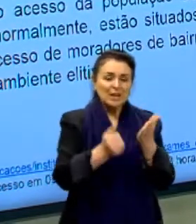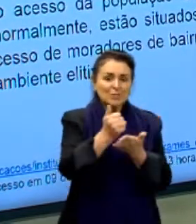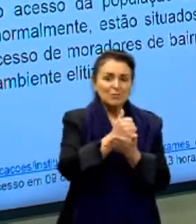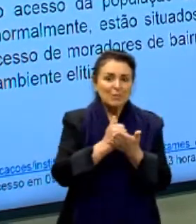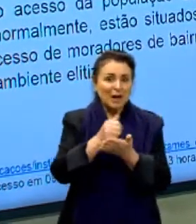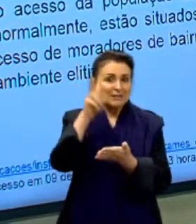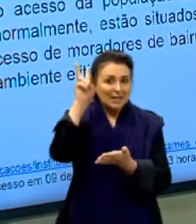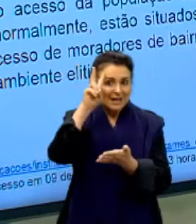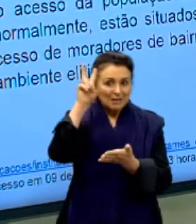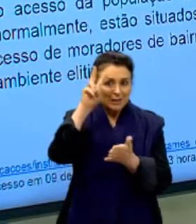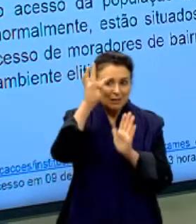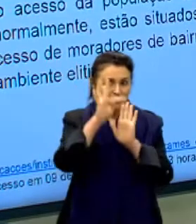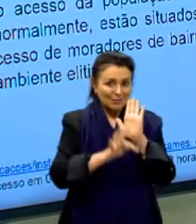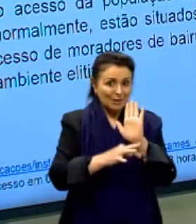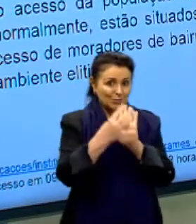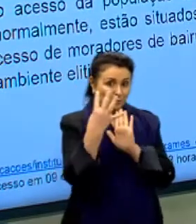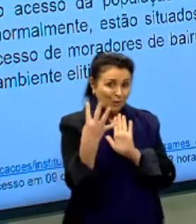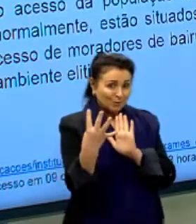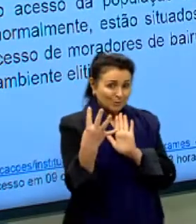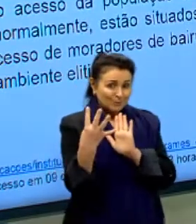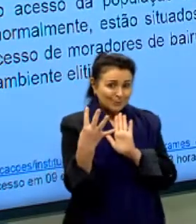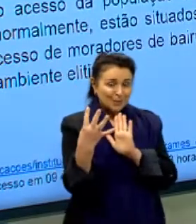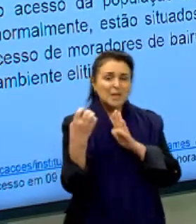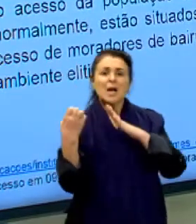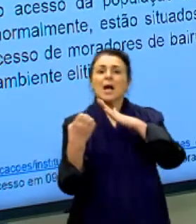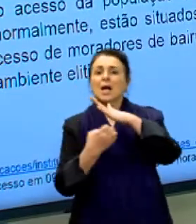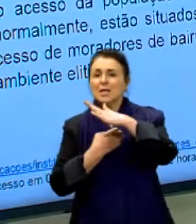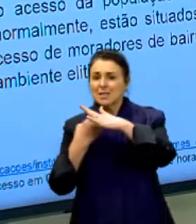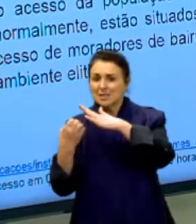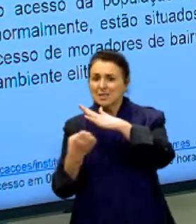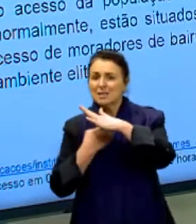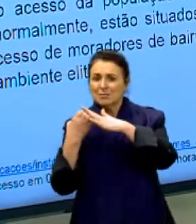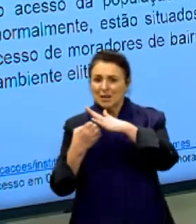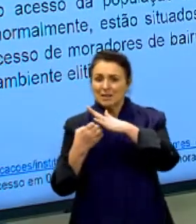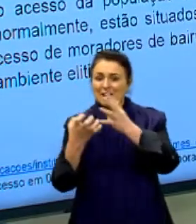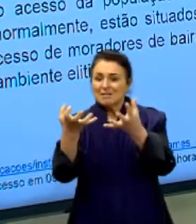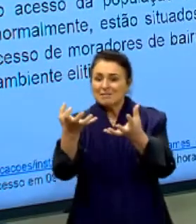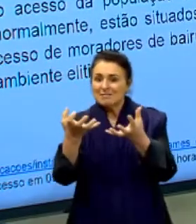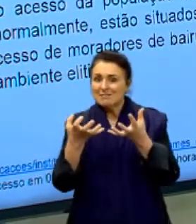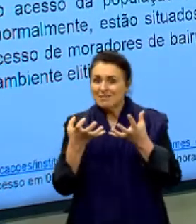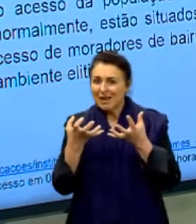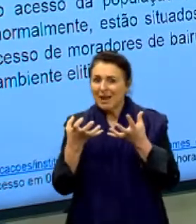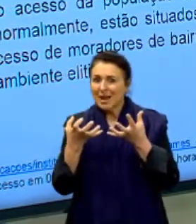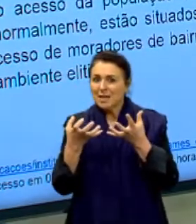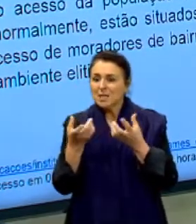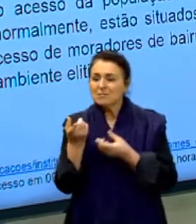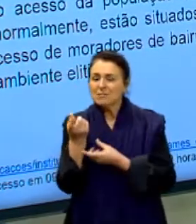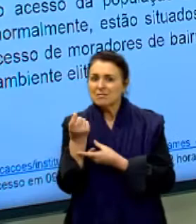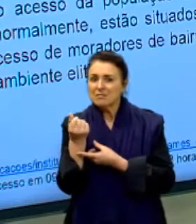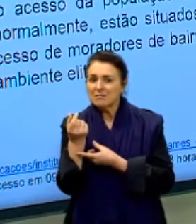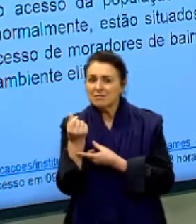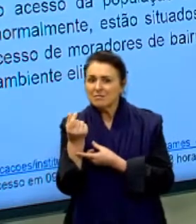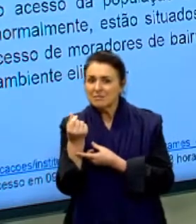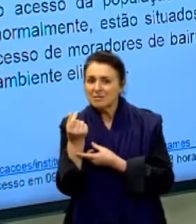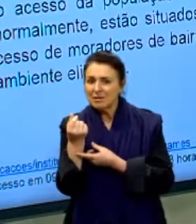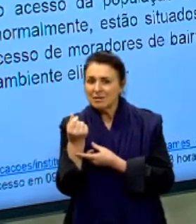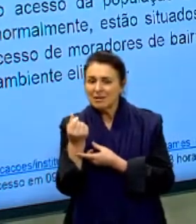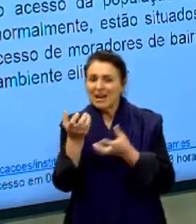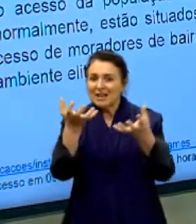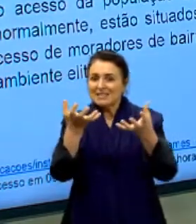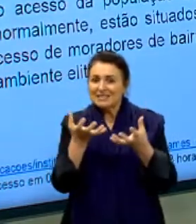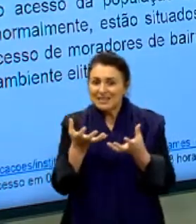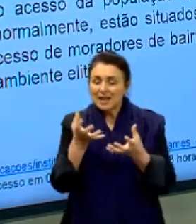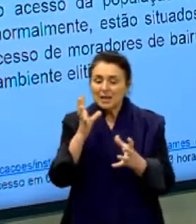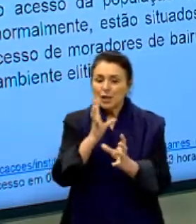texto 4? Que as empresas, elas visam a capitalização. Elas visam o